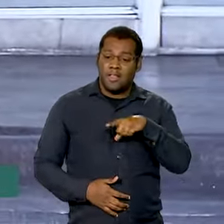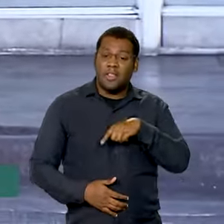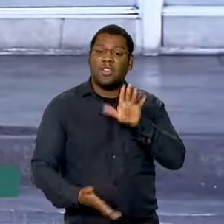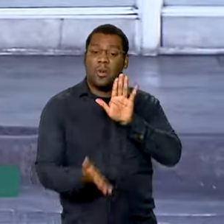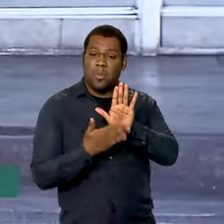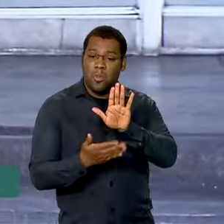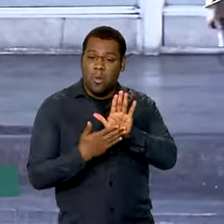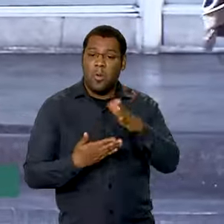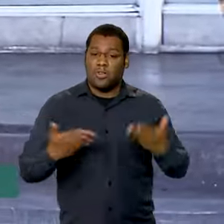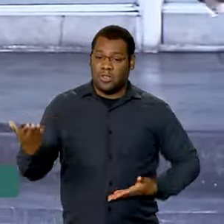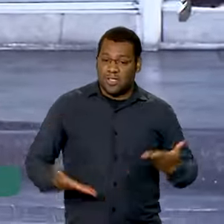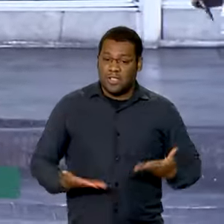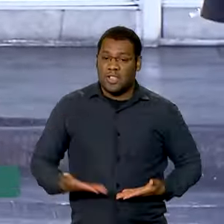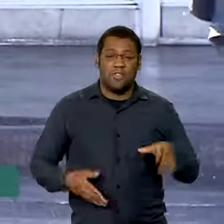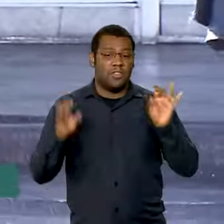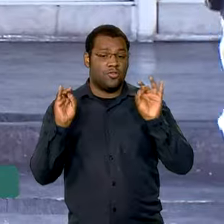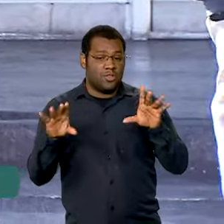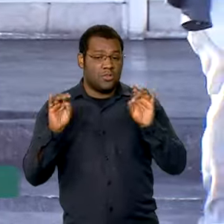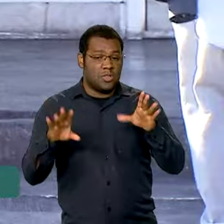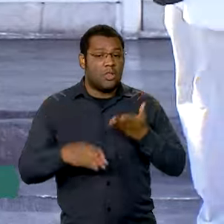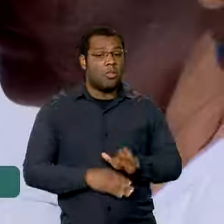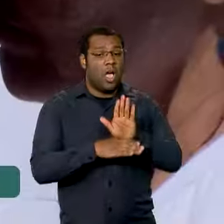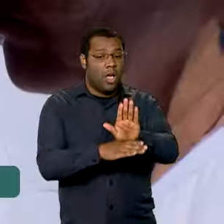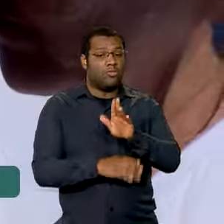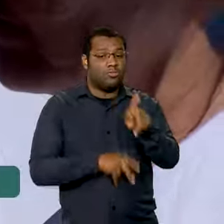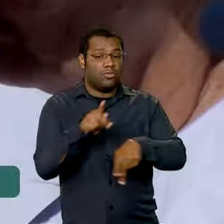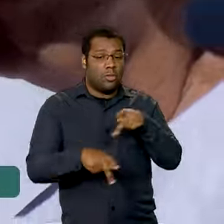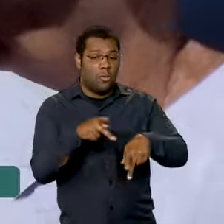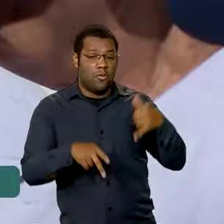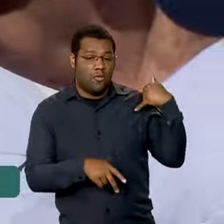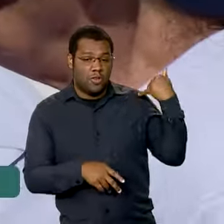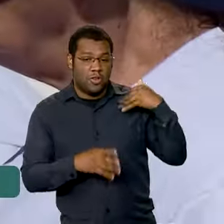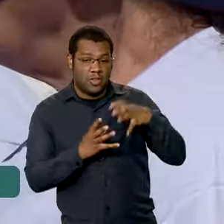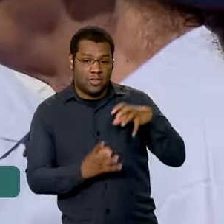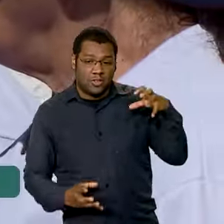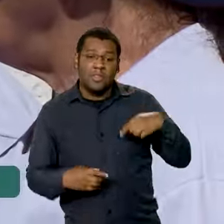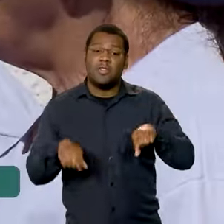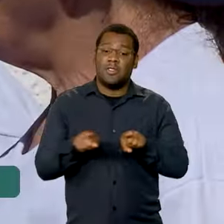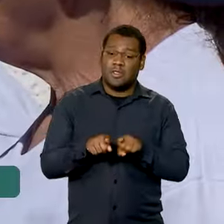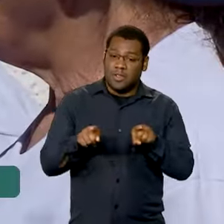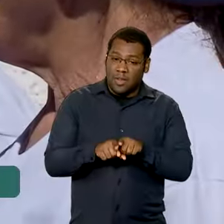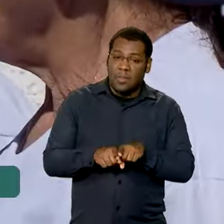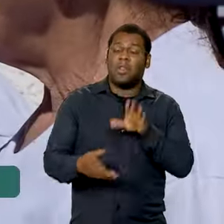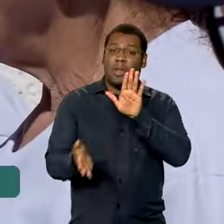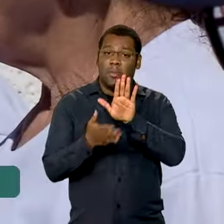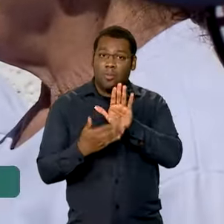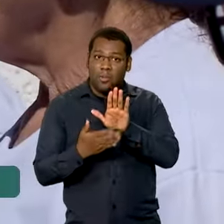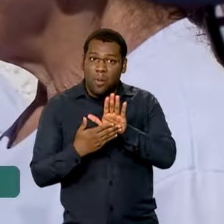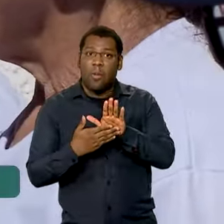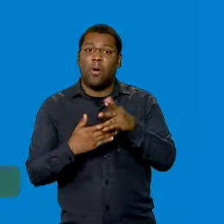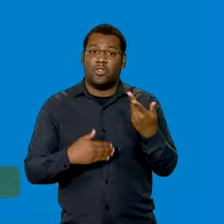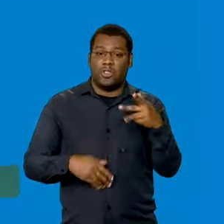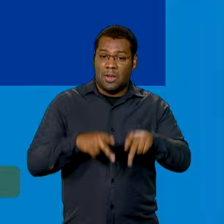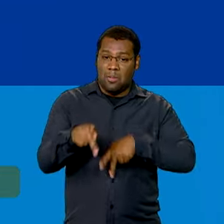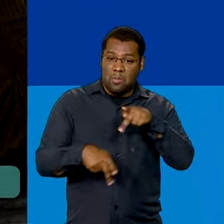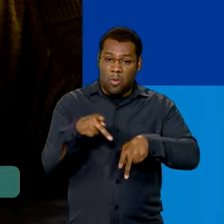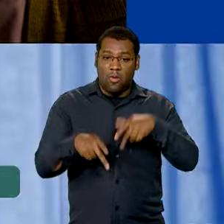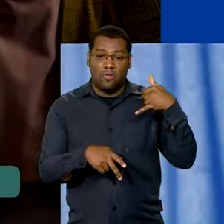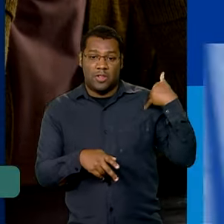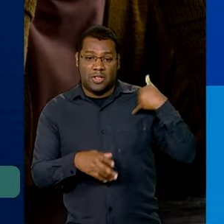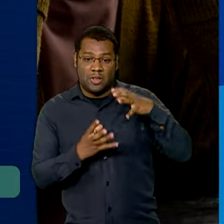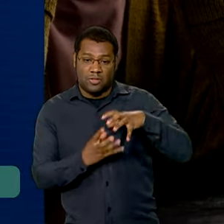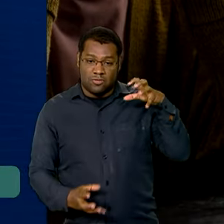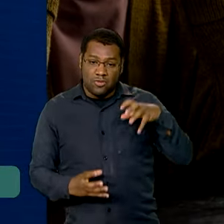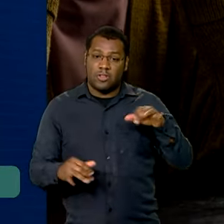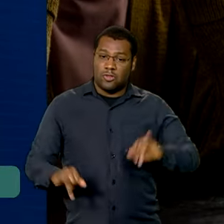serviços específicos para a população idosa, e também de combate à violência contra essa população. Dados